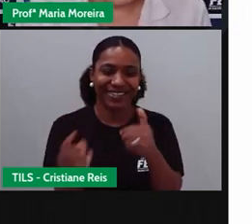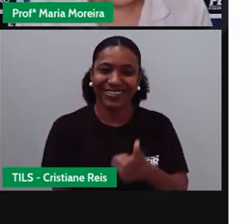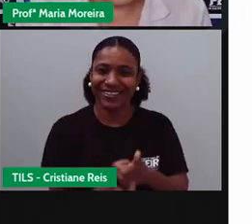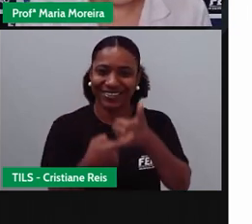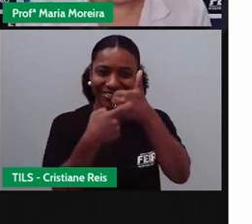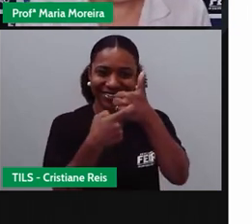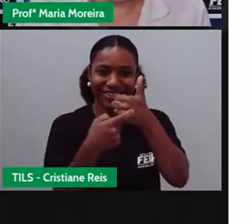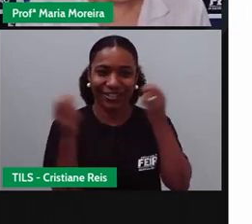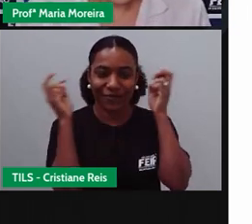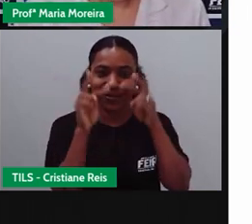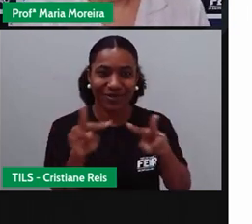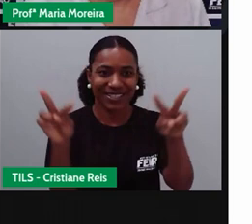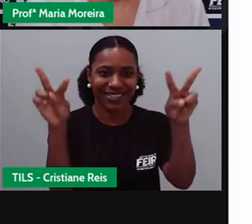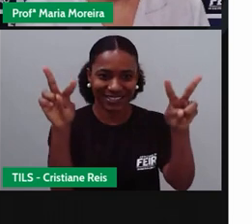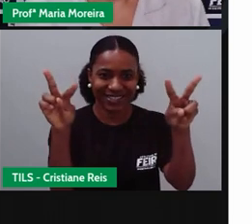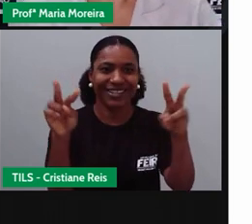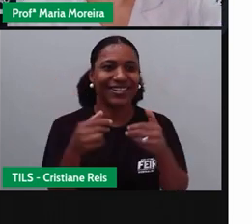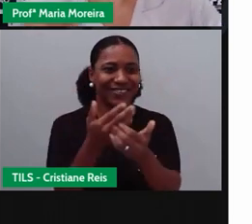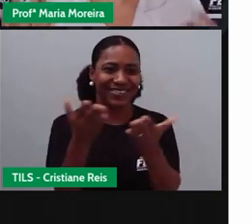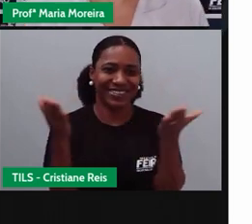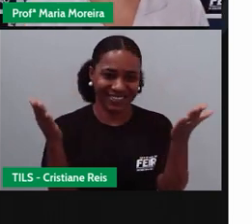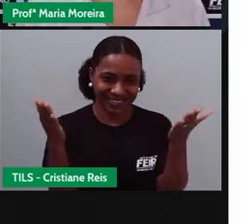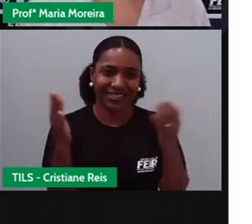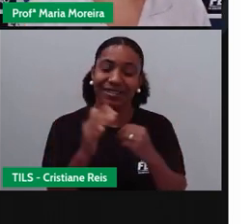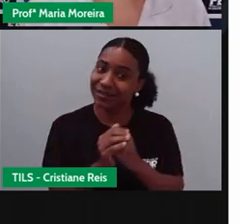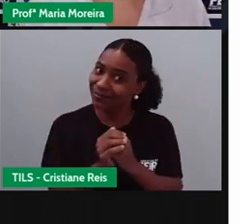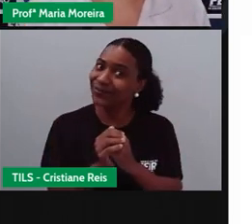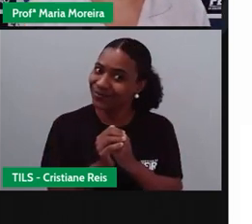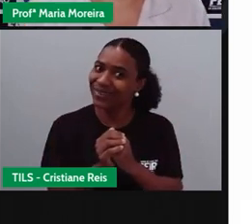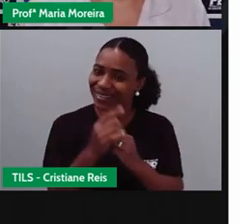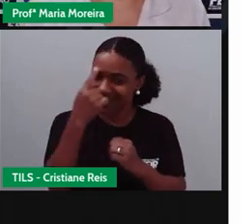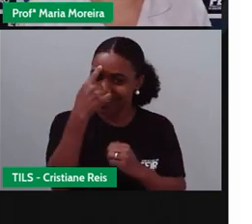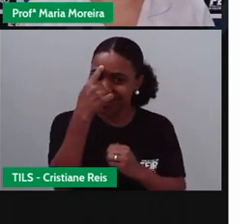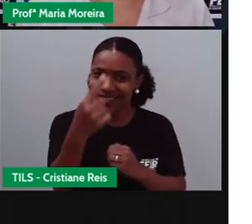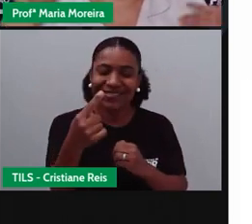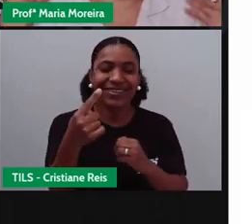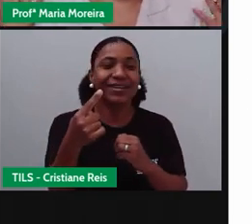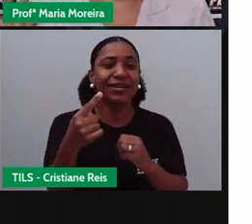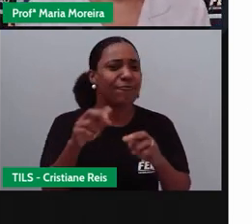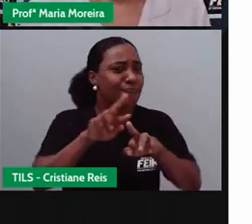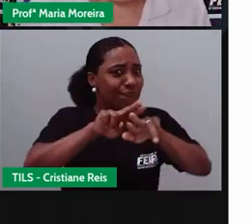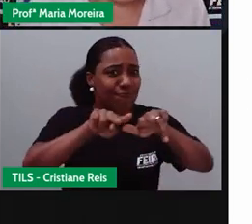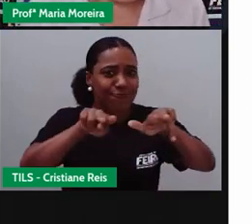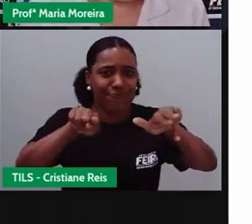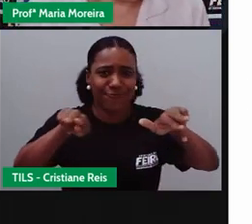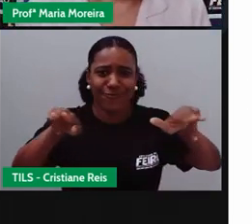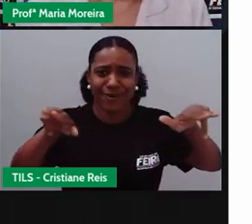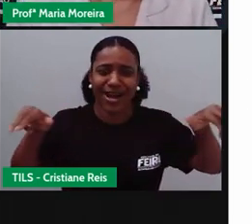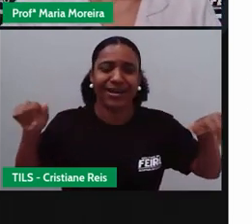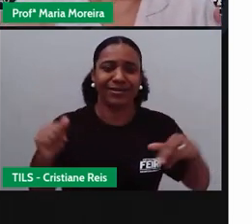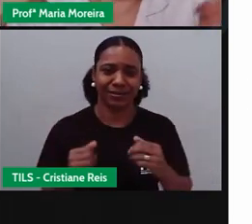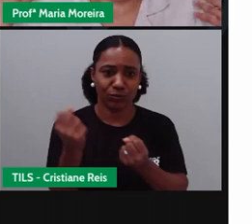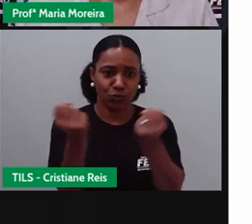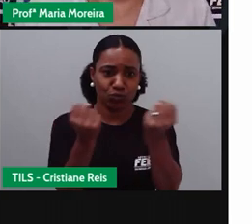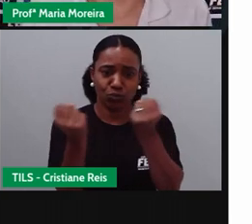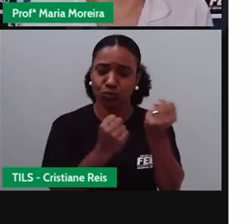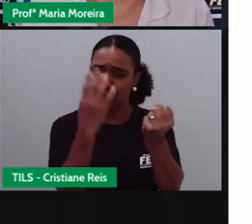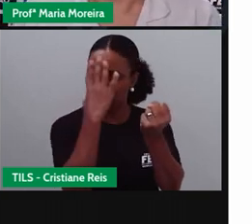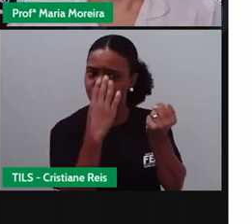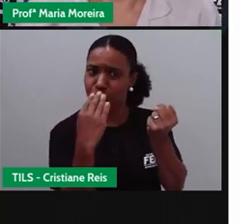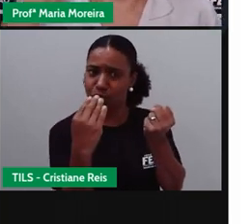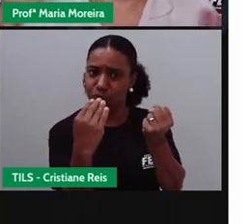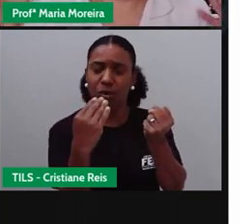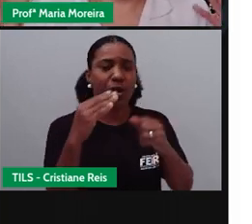visualizar todas as produções. E, como a gente falou aí durante essa aula, existem vários tipos de ambulância. Existem várias